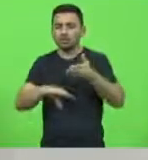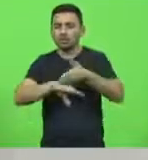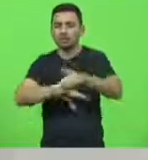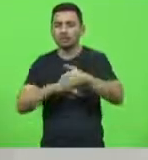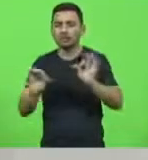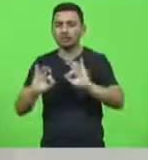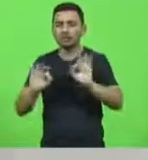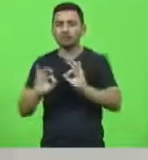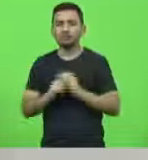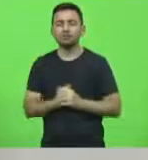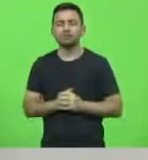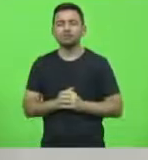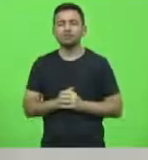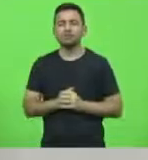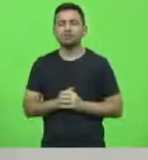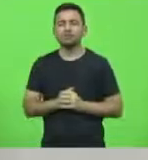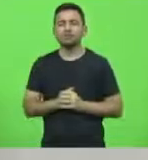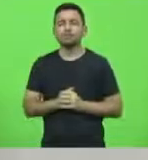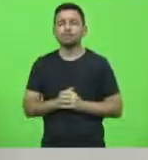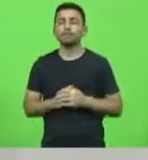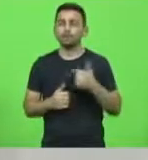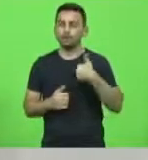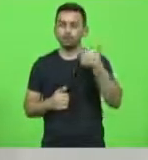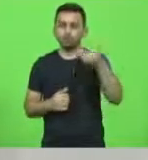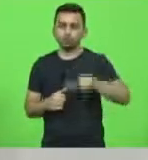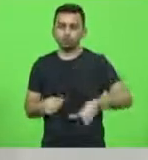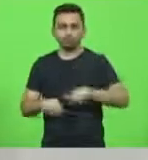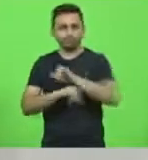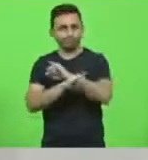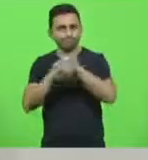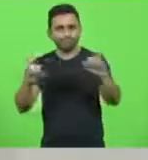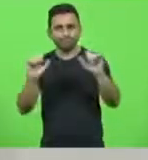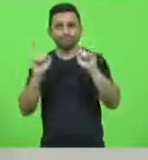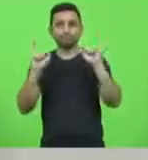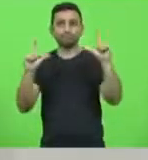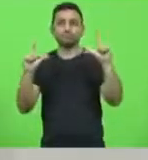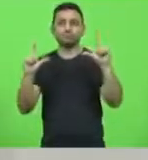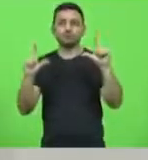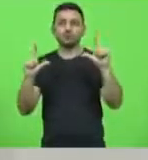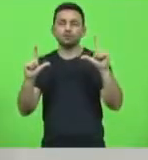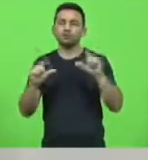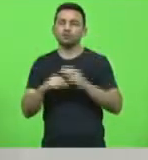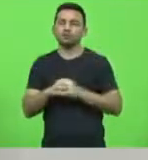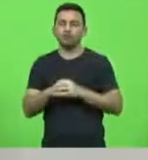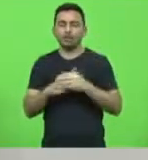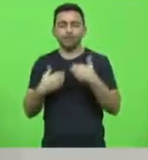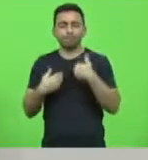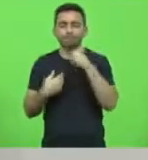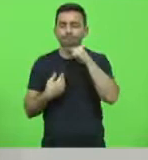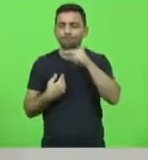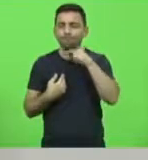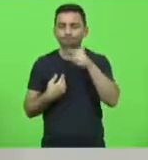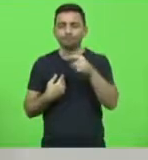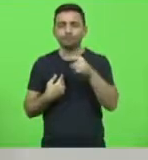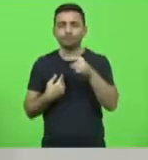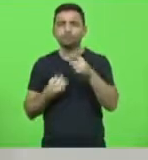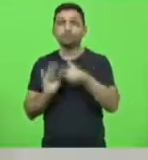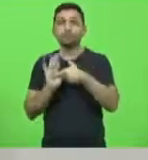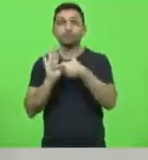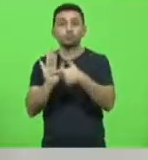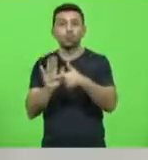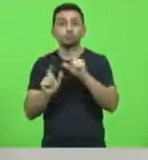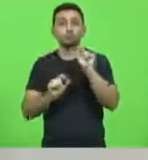momento, novamente, realizei as devidas advertências, mas infelizmente não fui bem sucedido. O que demonstra